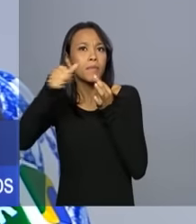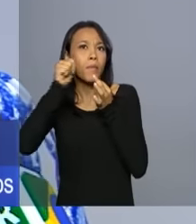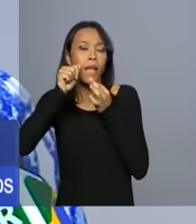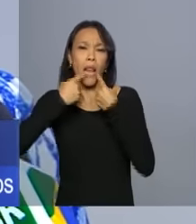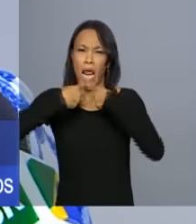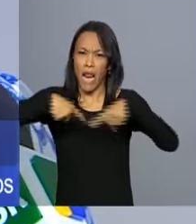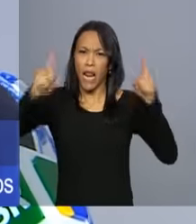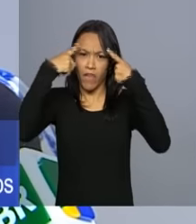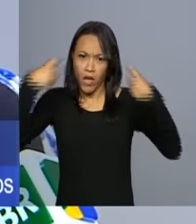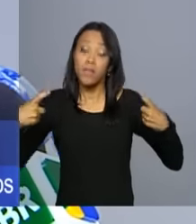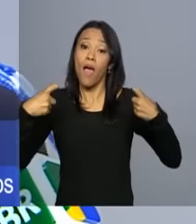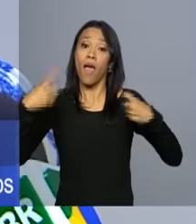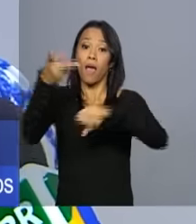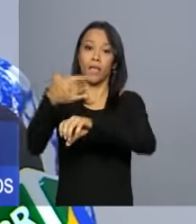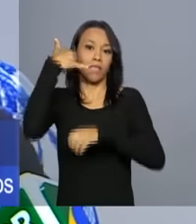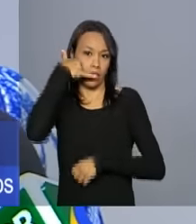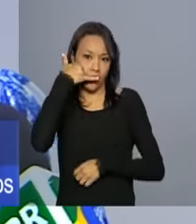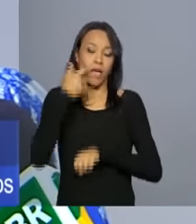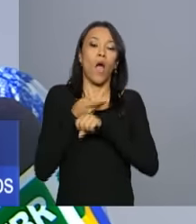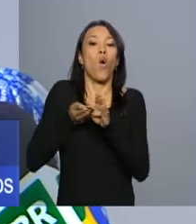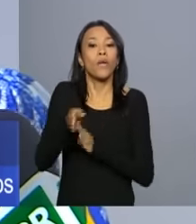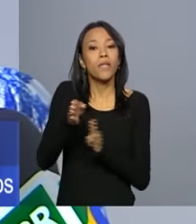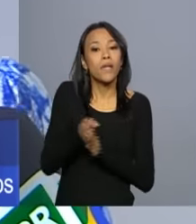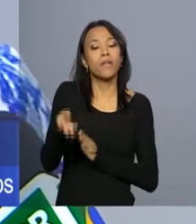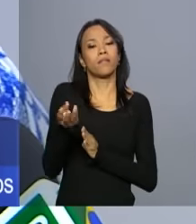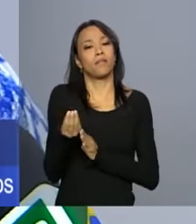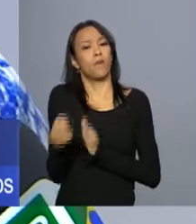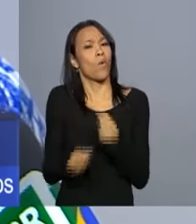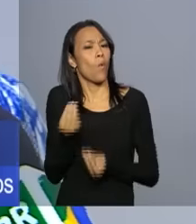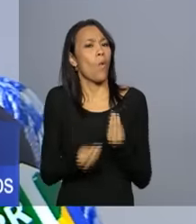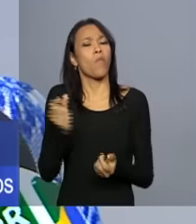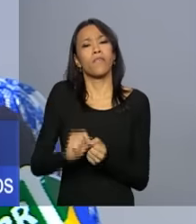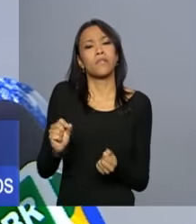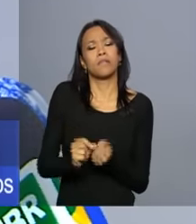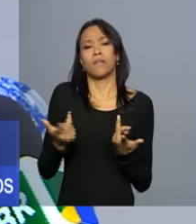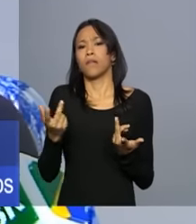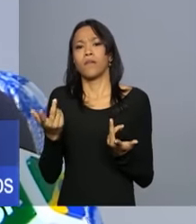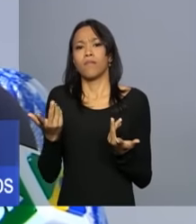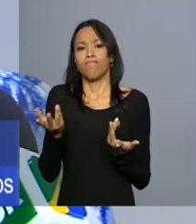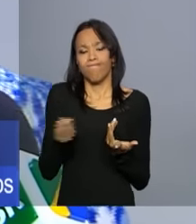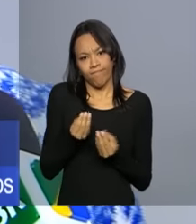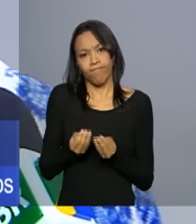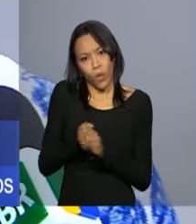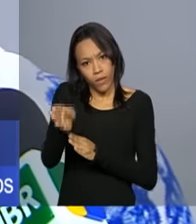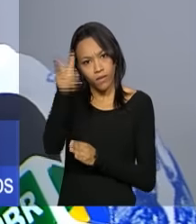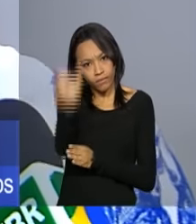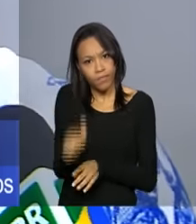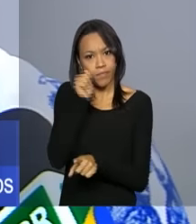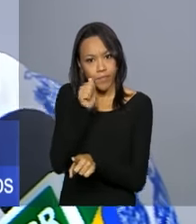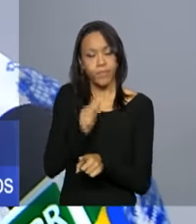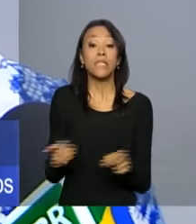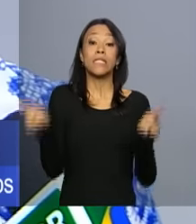sofrem situações de violência e são encaminhadas, orientadas para os procedimentos que têm que realizar. Nós temos também